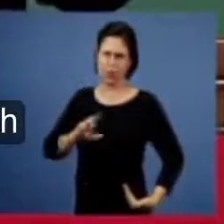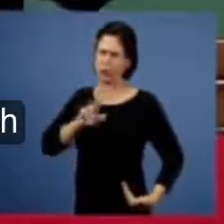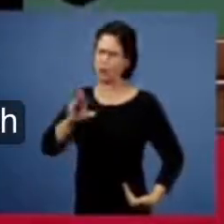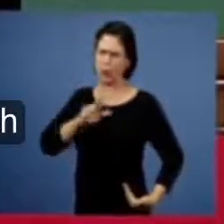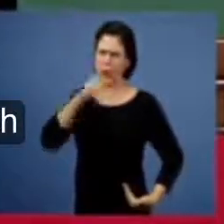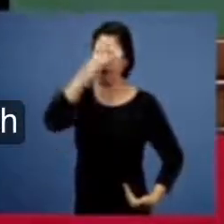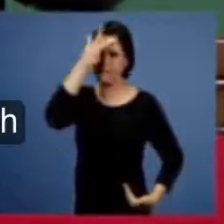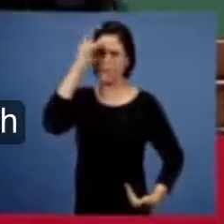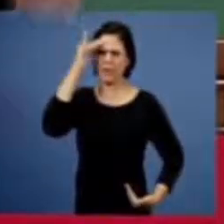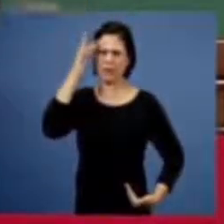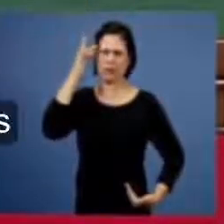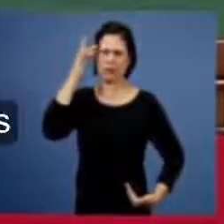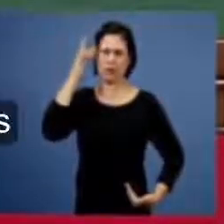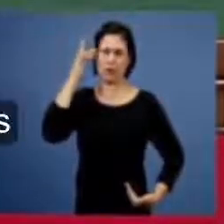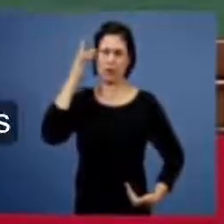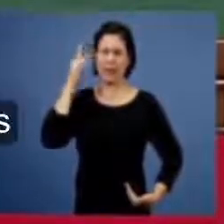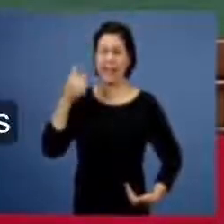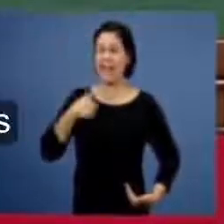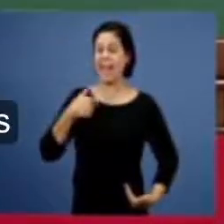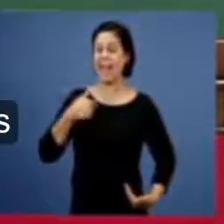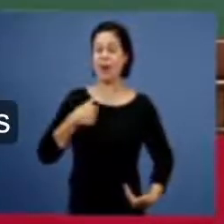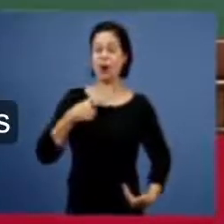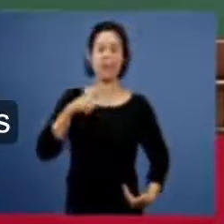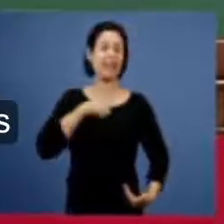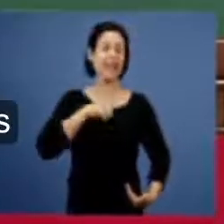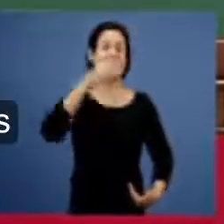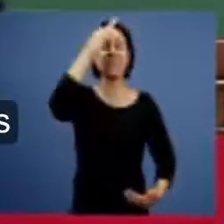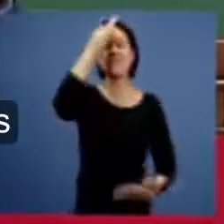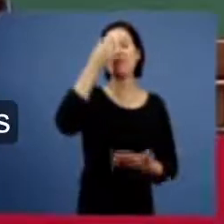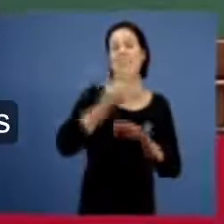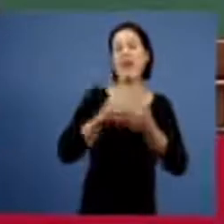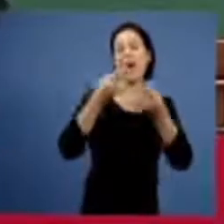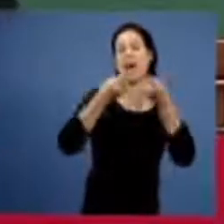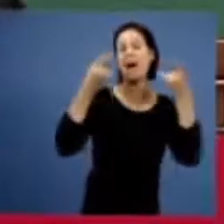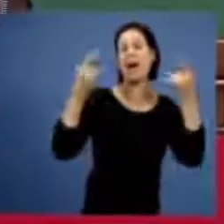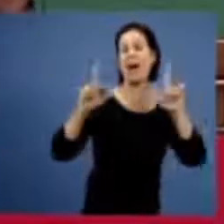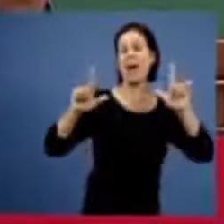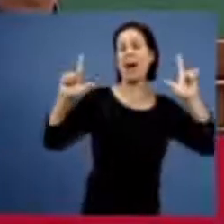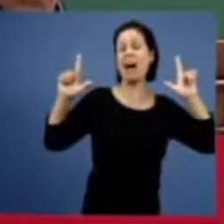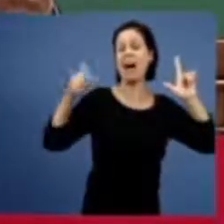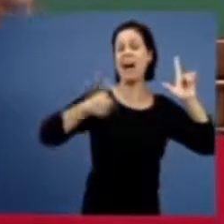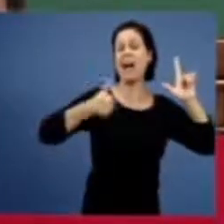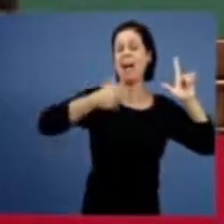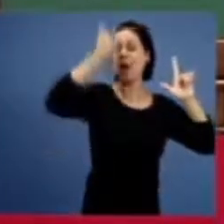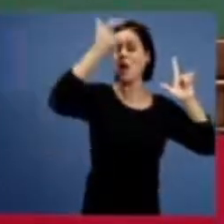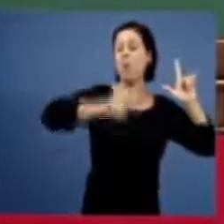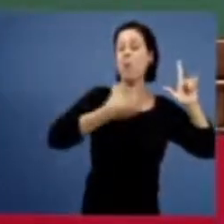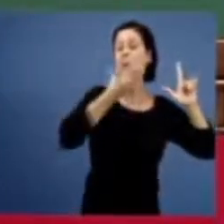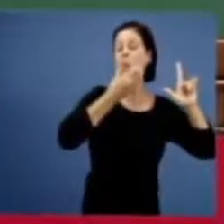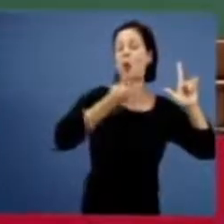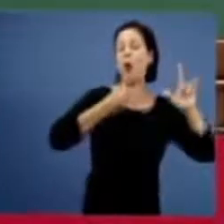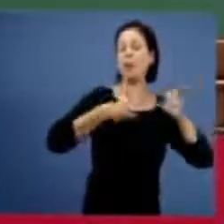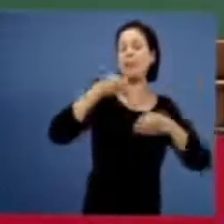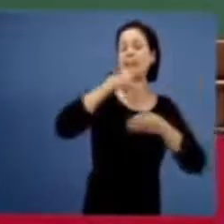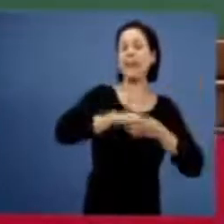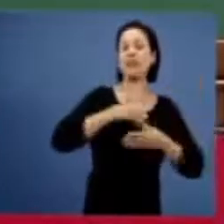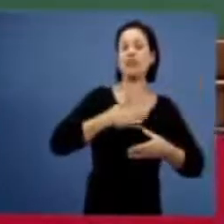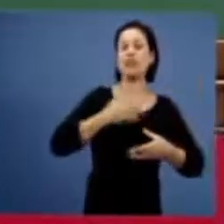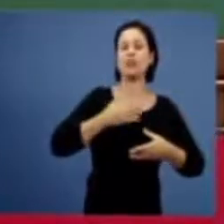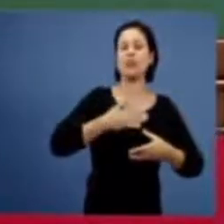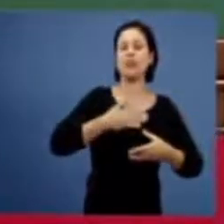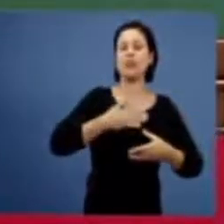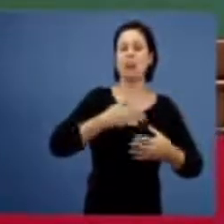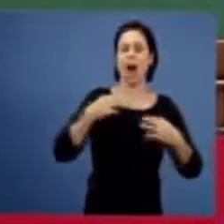está exteriorizando essa fé olha aqui eu quero me apresentar aqui como um homem cheio de fé eu boto uma roupa